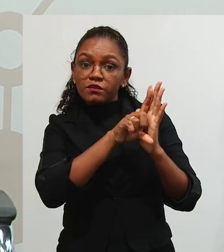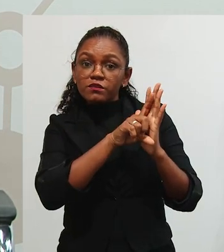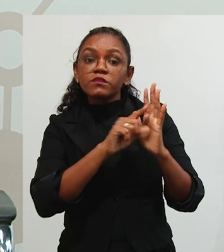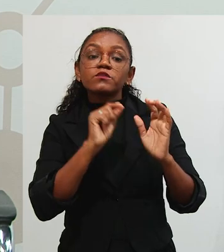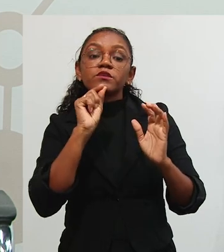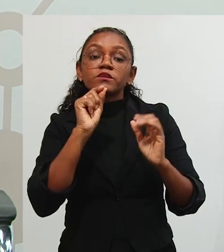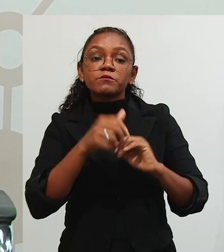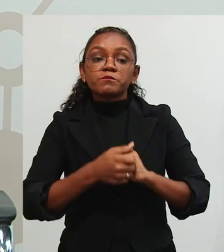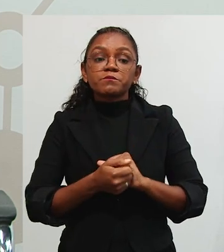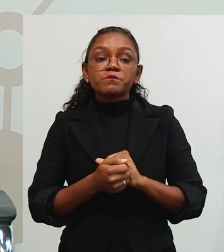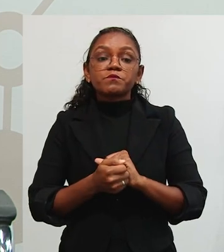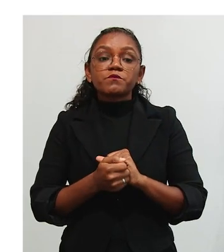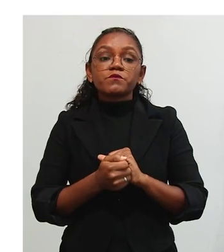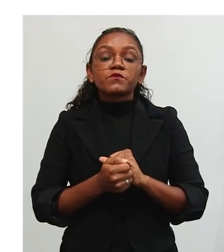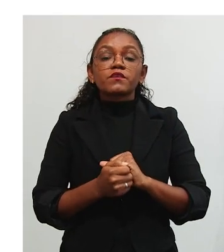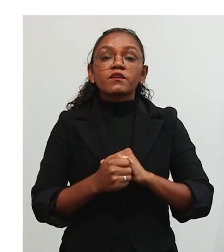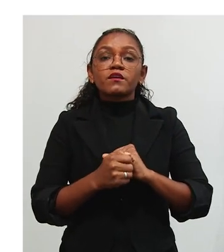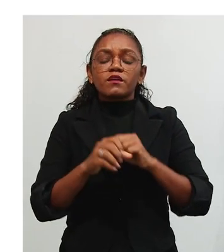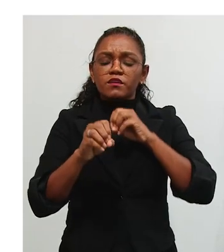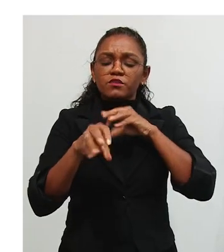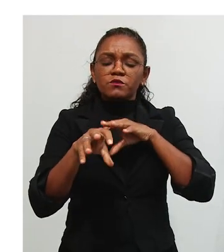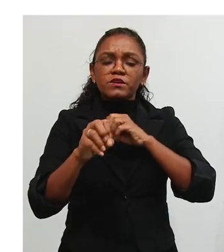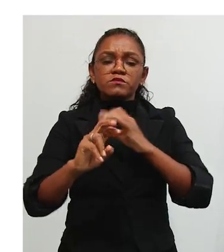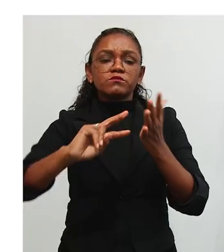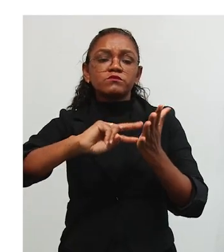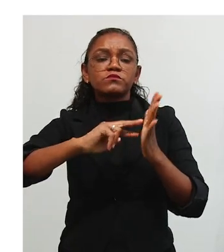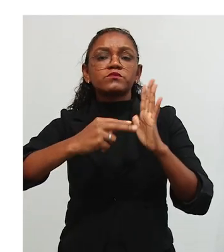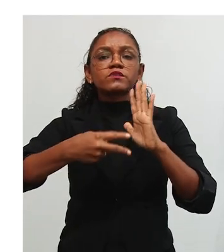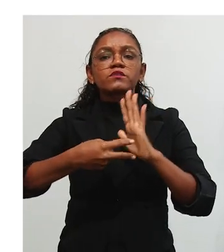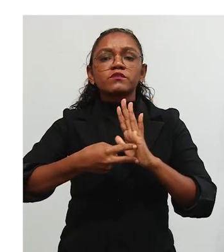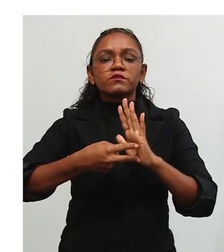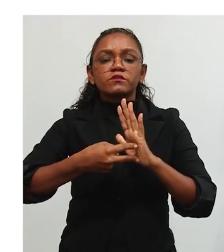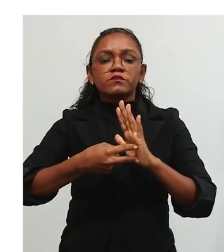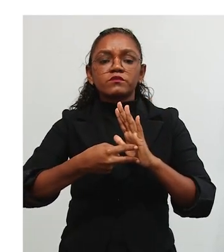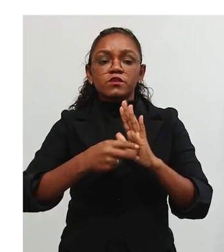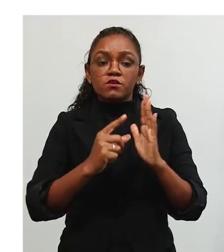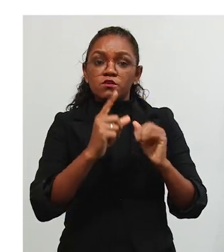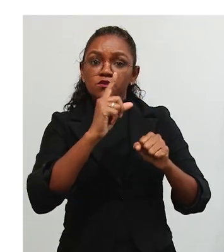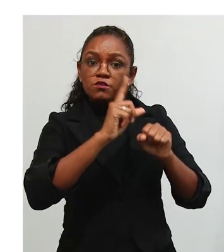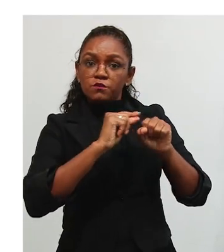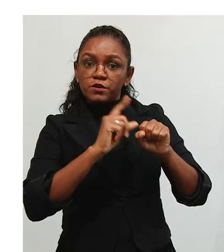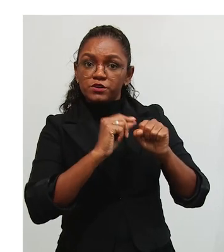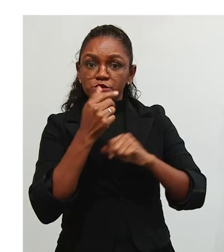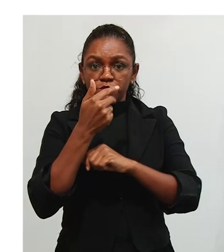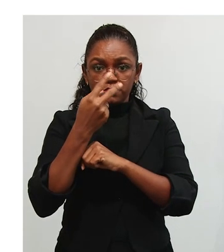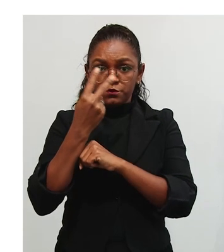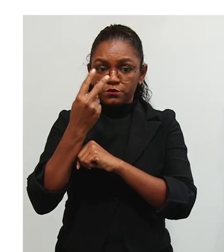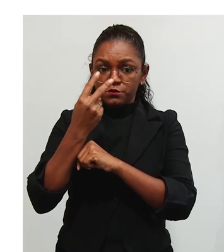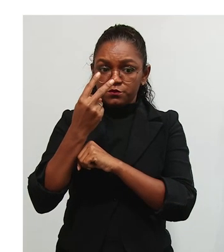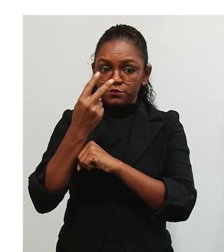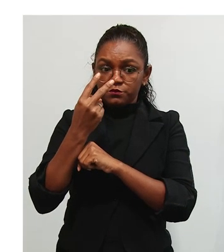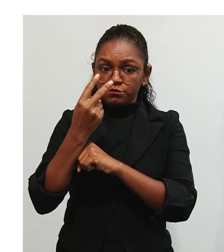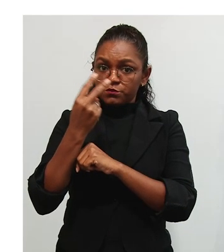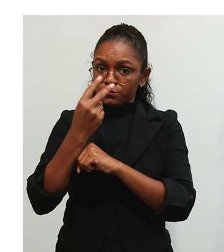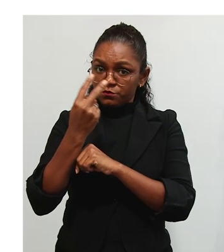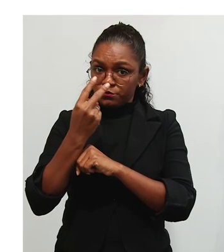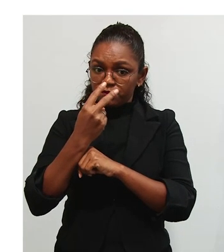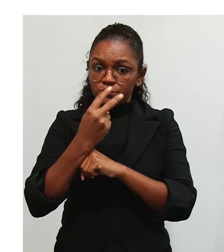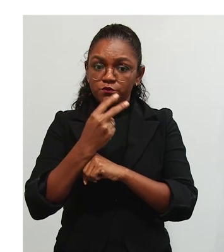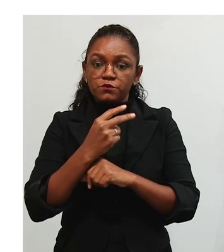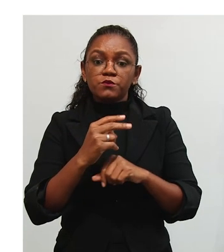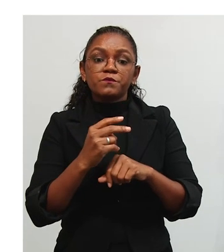trouxemos aqui para a nossa reflexão o que é, então, a educação. No artigo 2 da nossa Constituição,